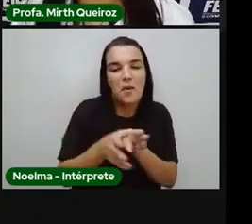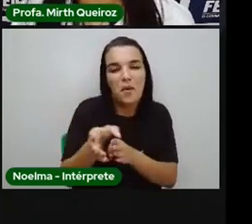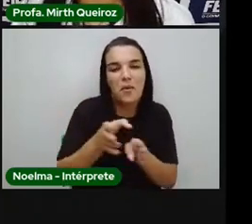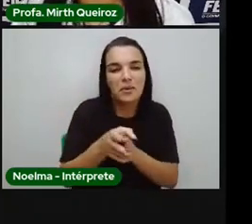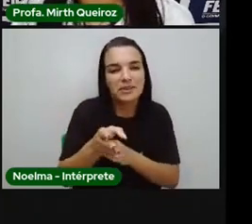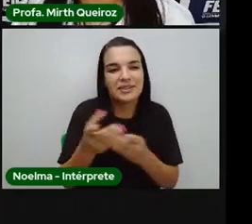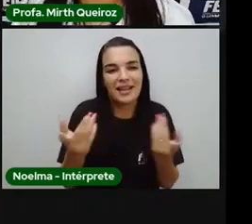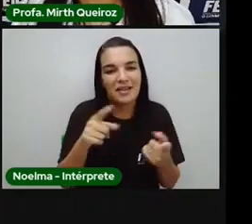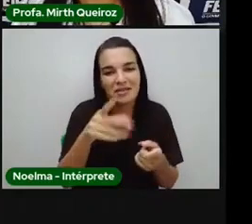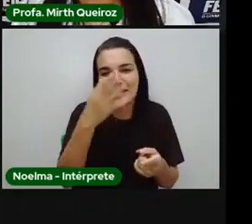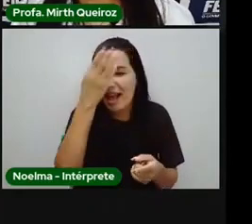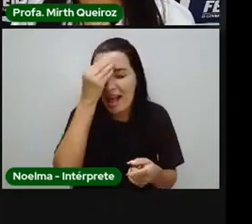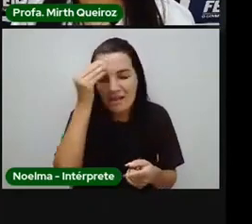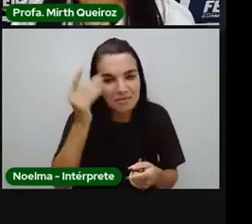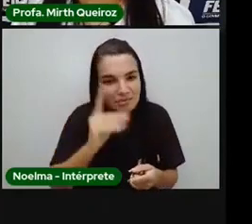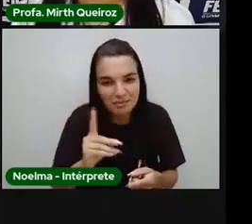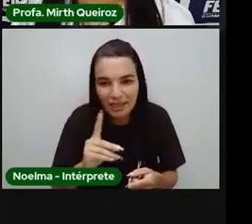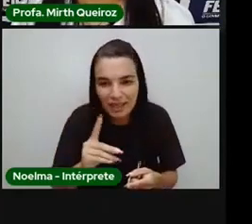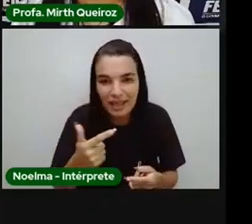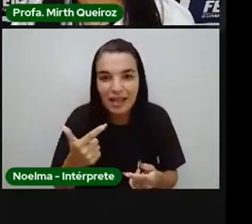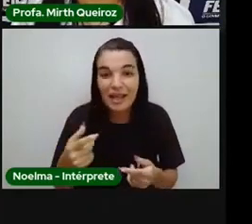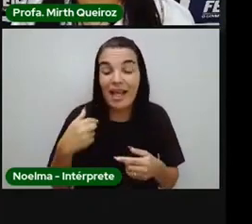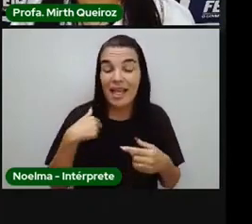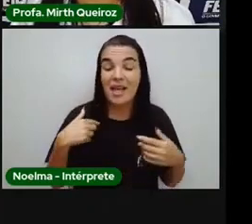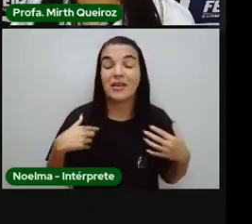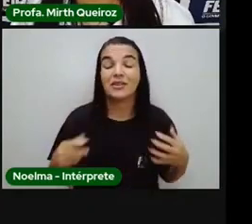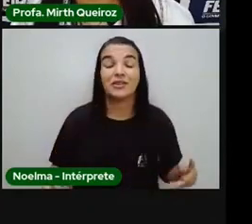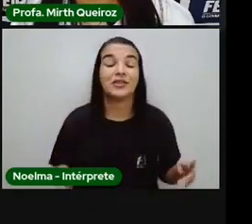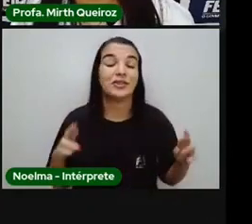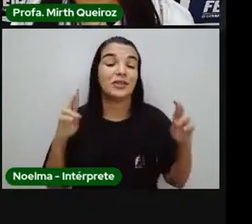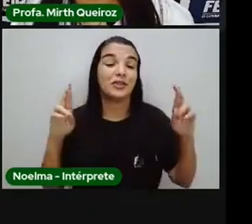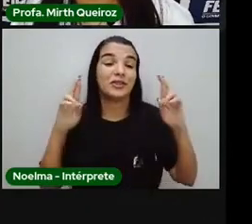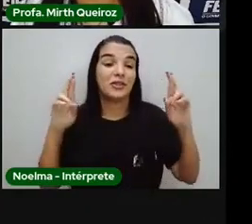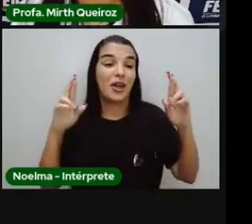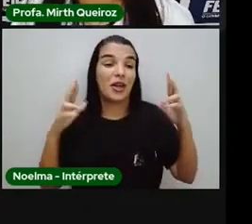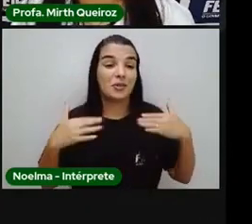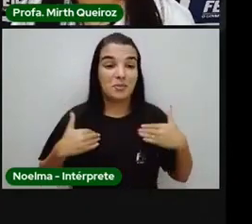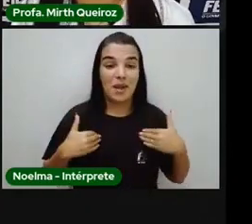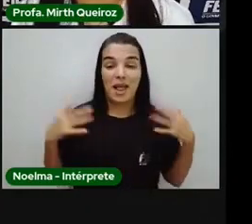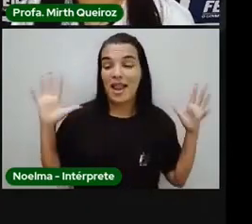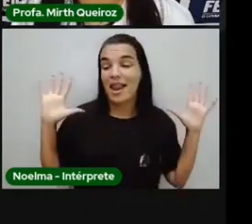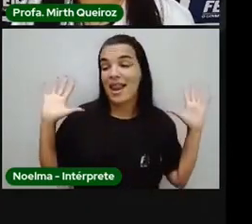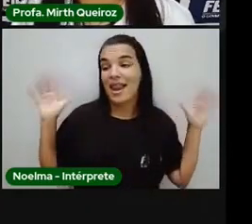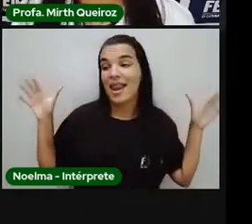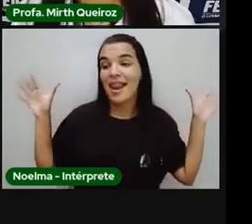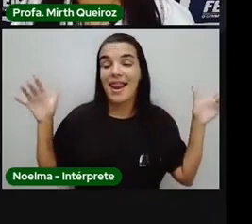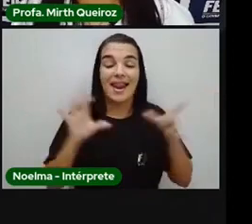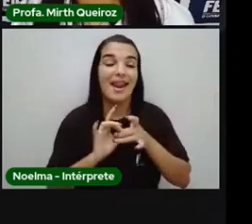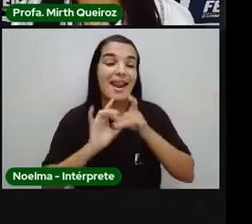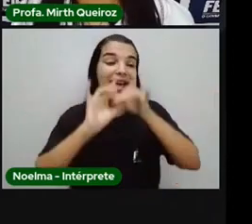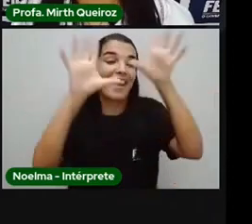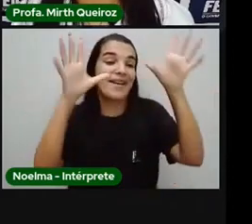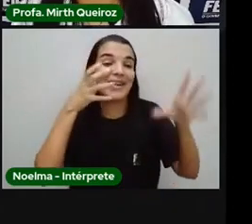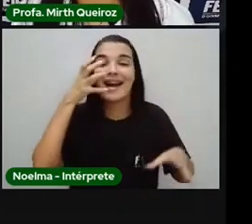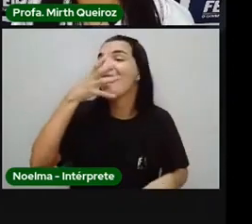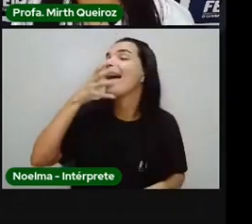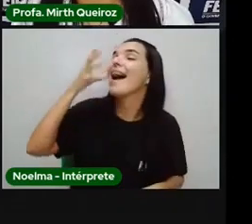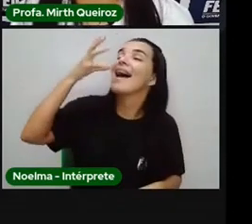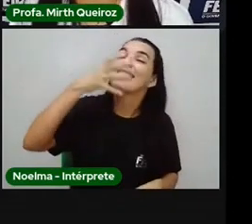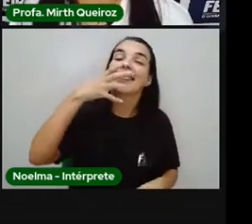soubeste aproveitar, sorte minha, estou livre para voar e para cantar.